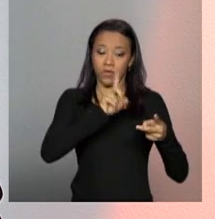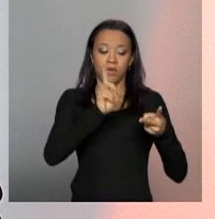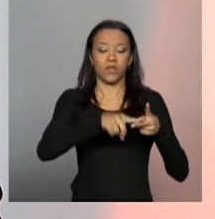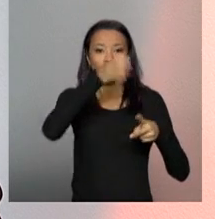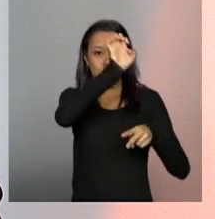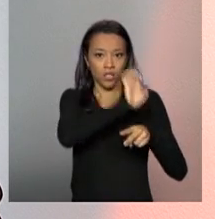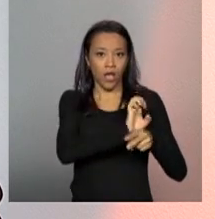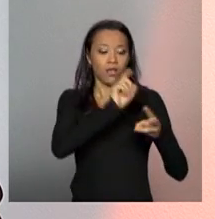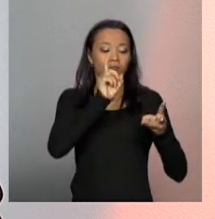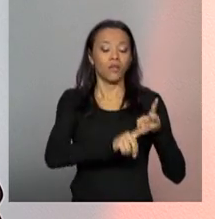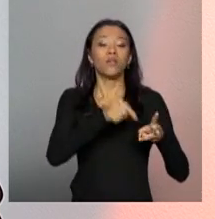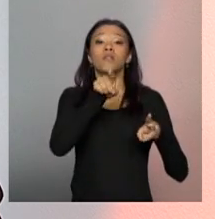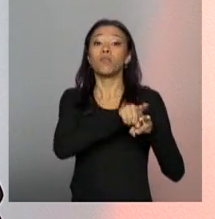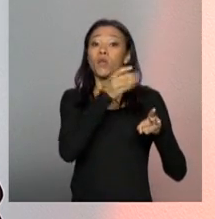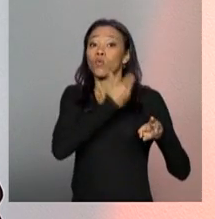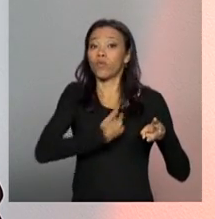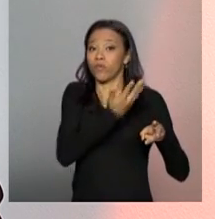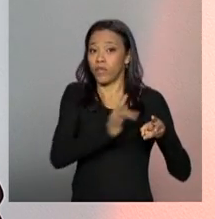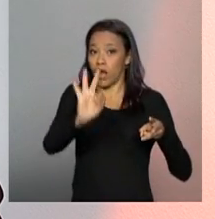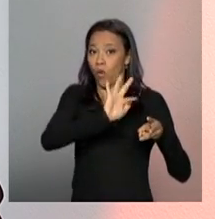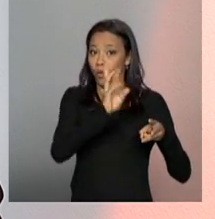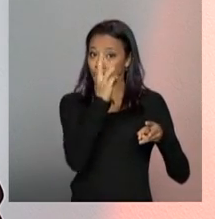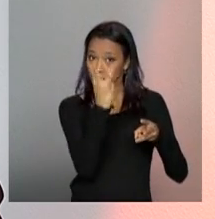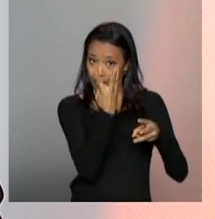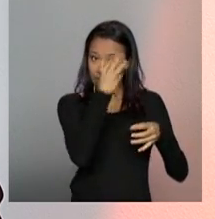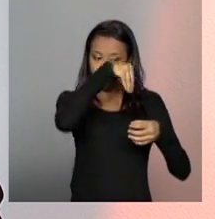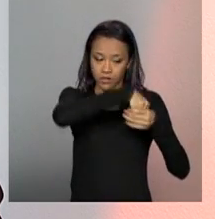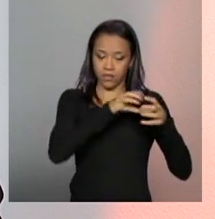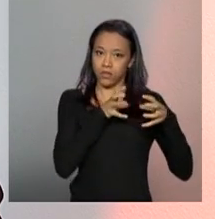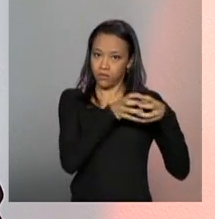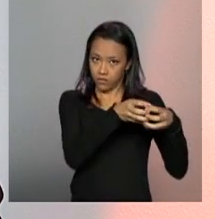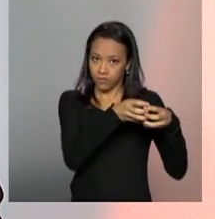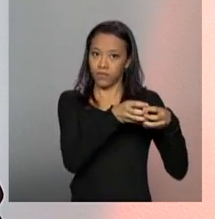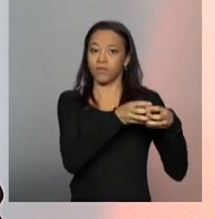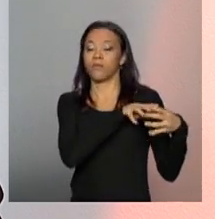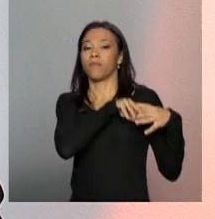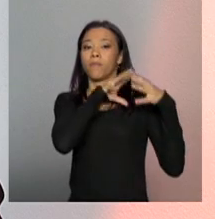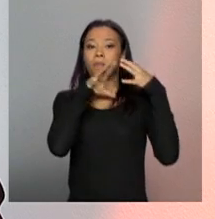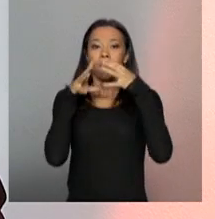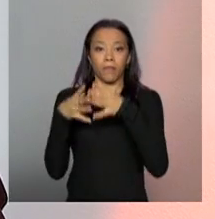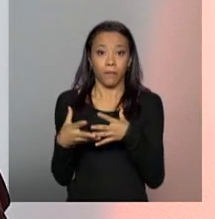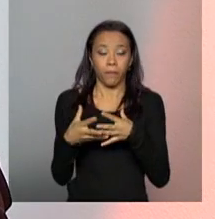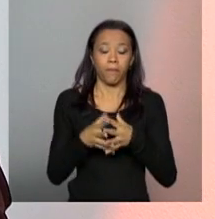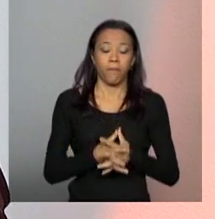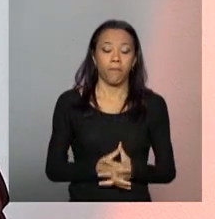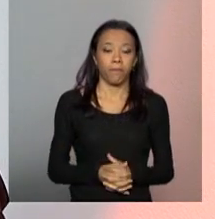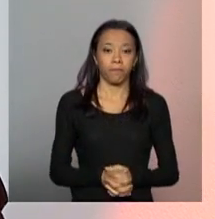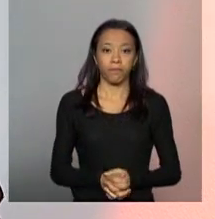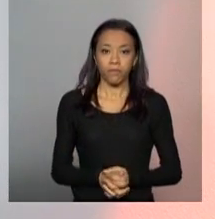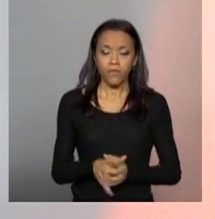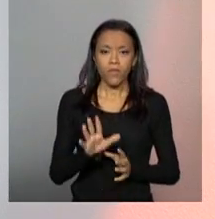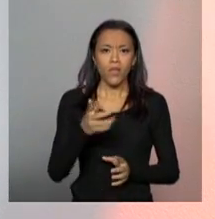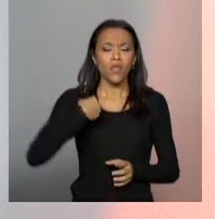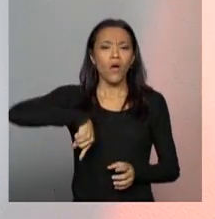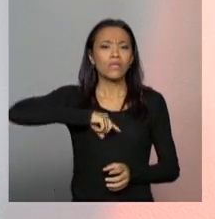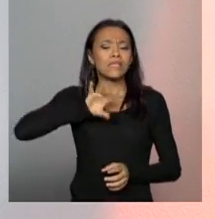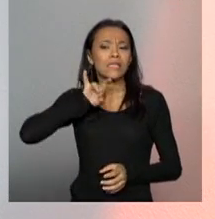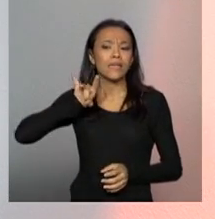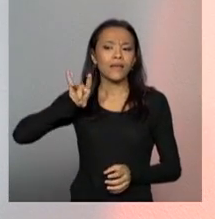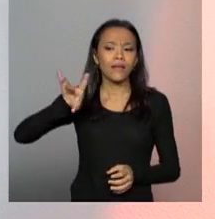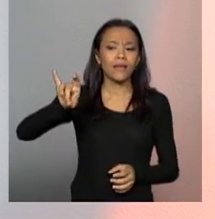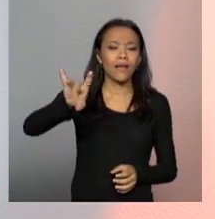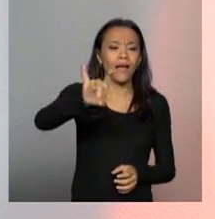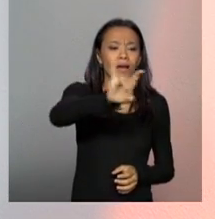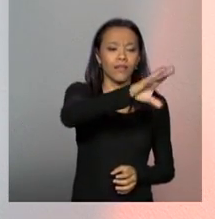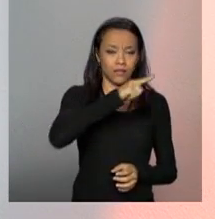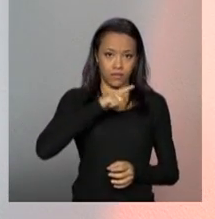nós temos essas instâncias de pactuação e temos essas diretrizes postas. Pois bem. Considerando que cada um tem o seu papel